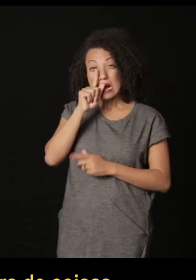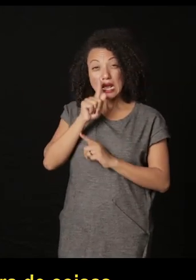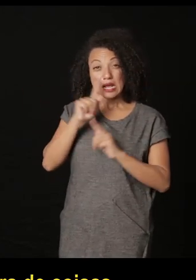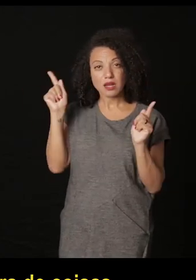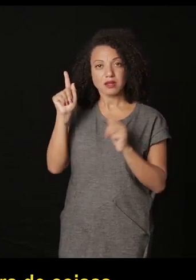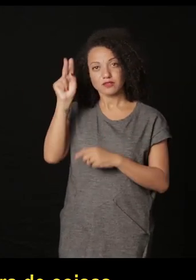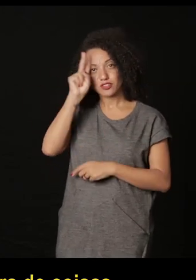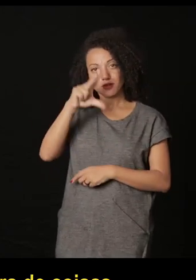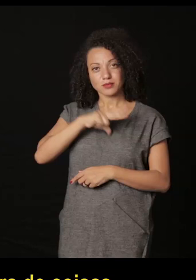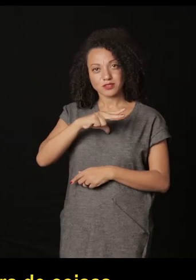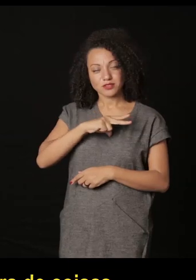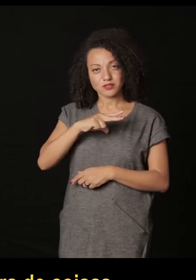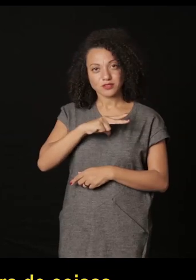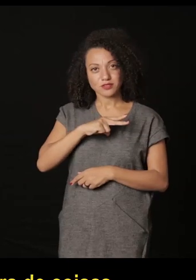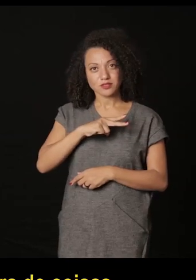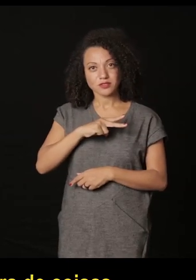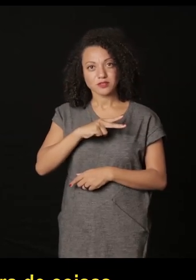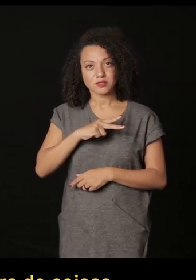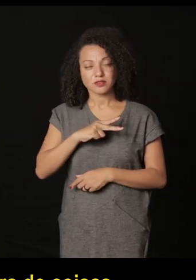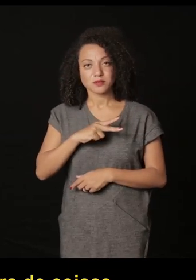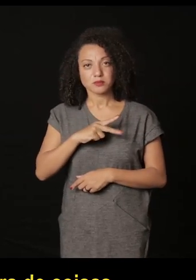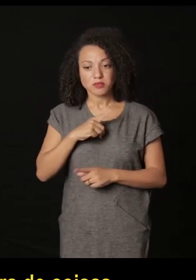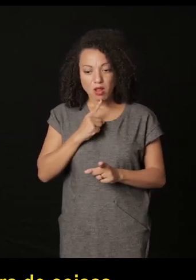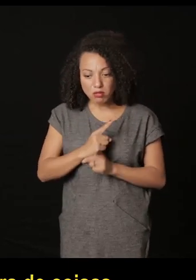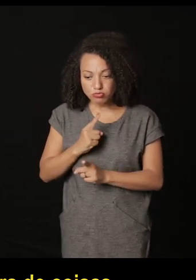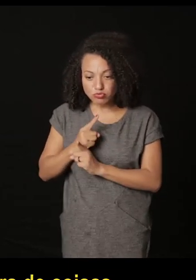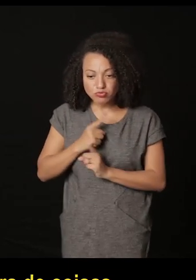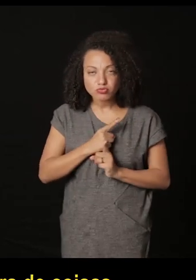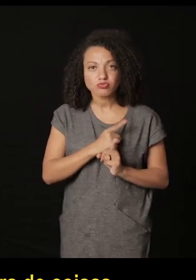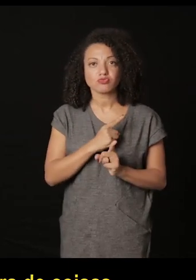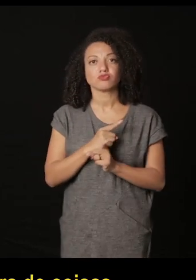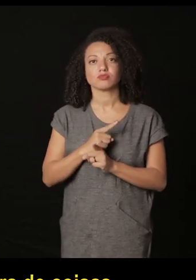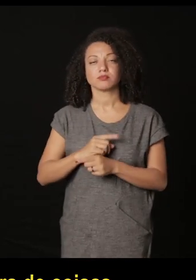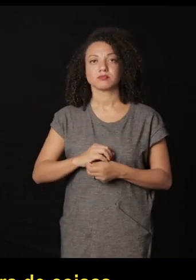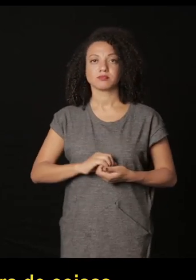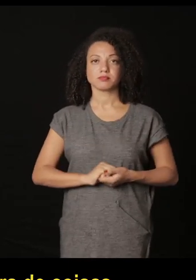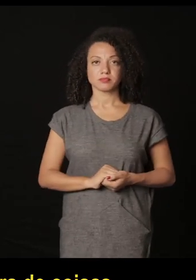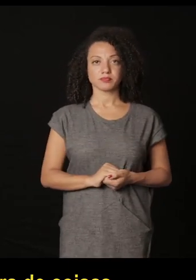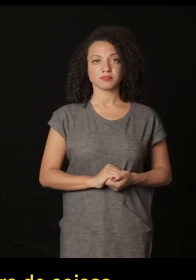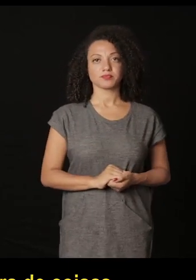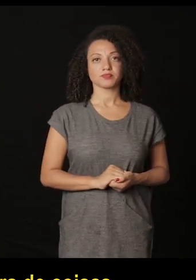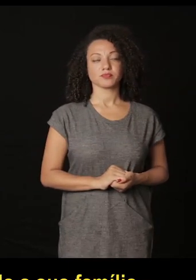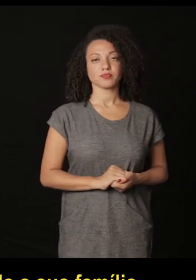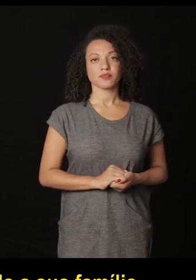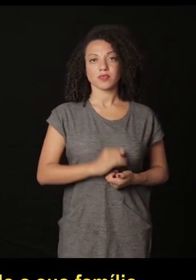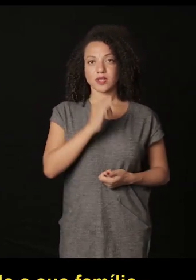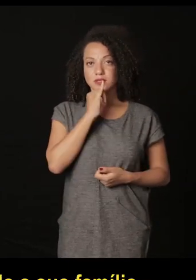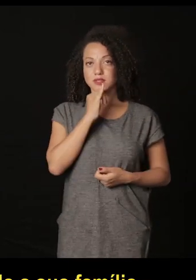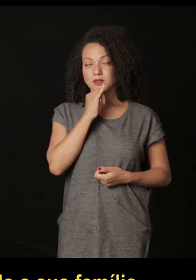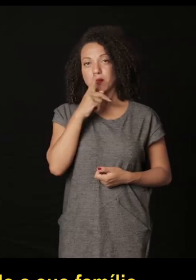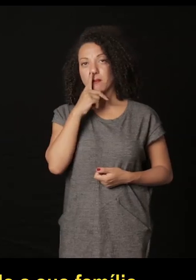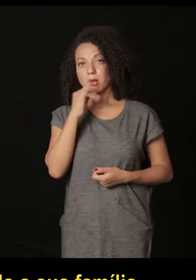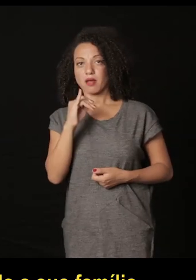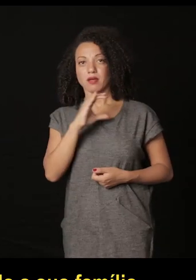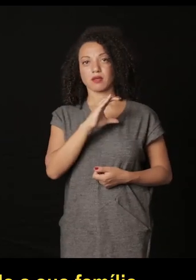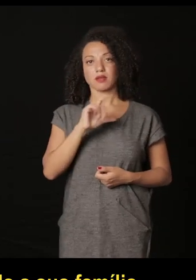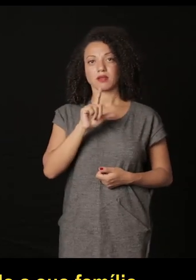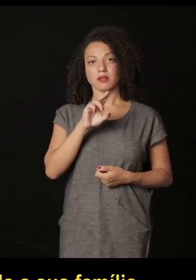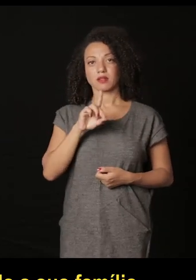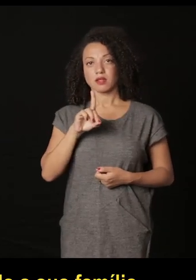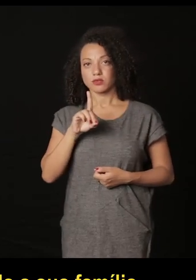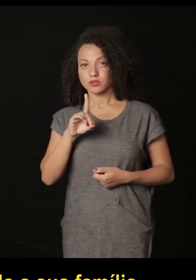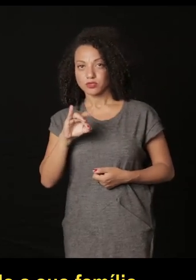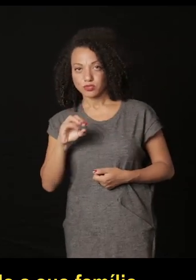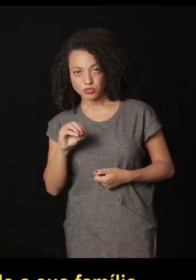lembra coisas muito graves de sua própria história como o padre de Claudian